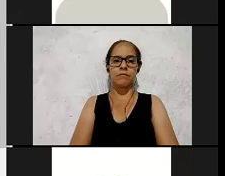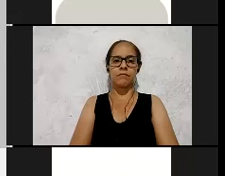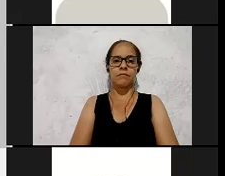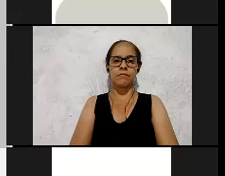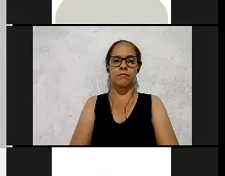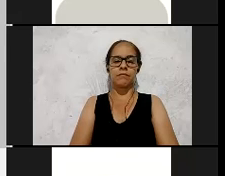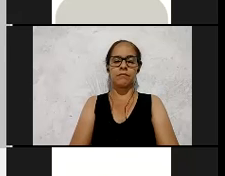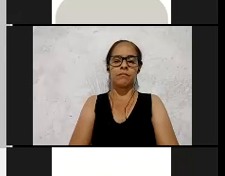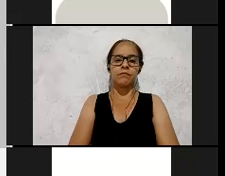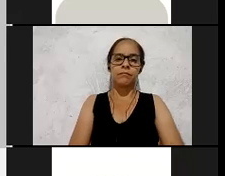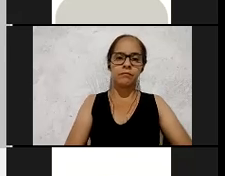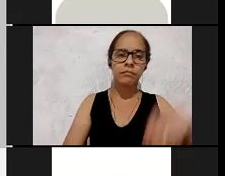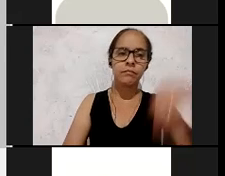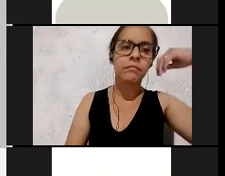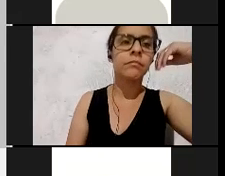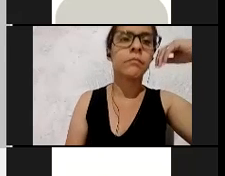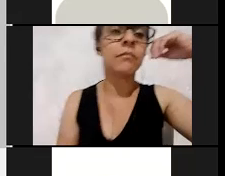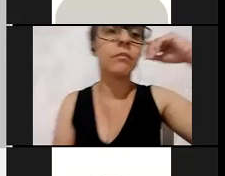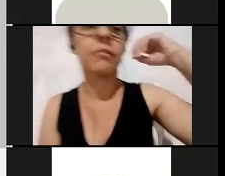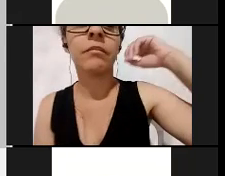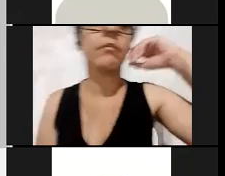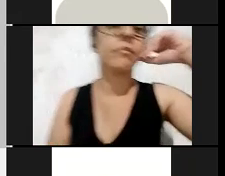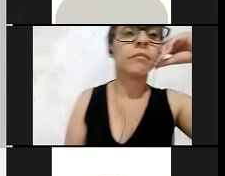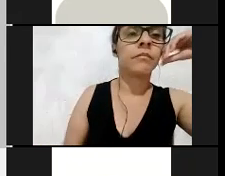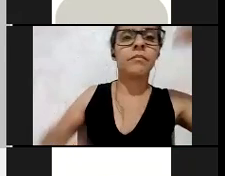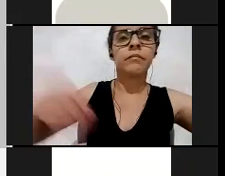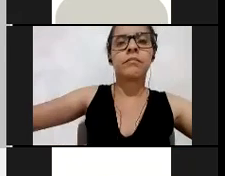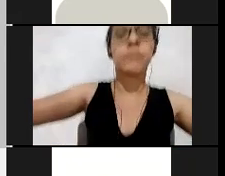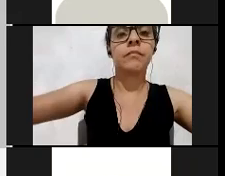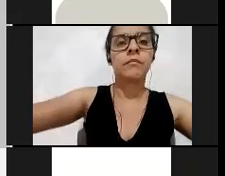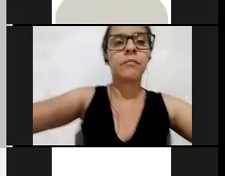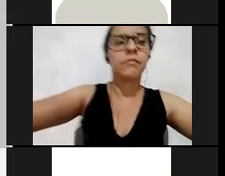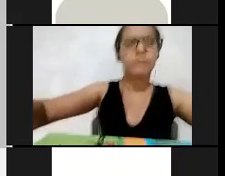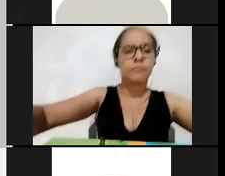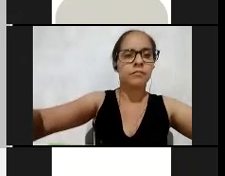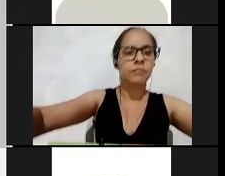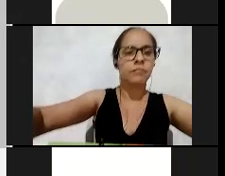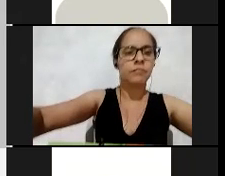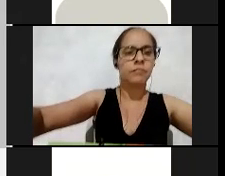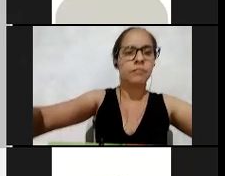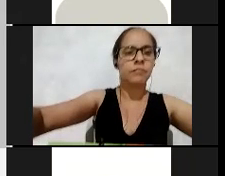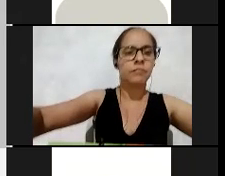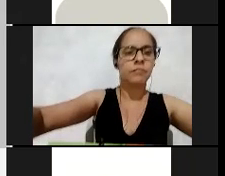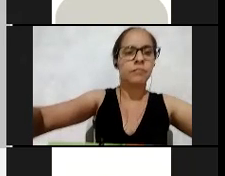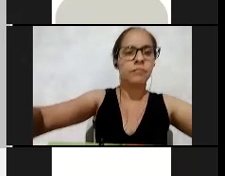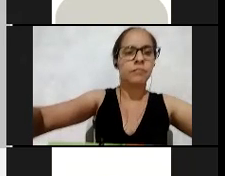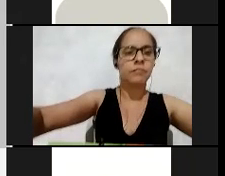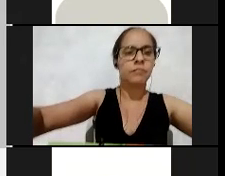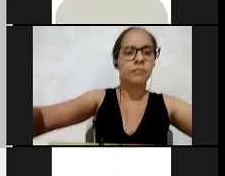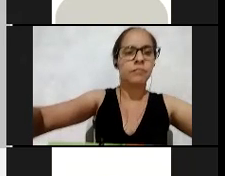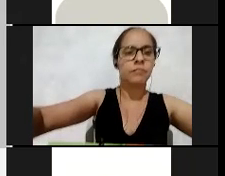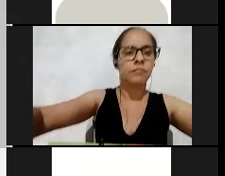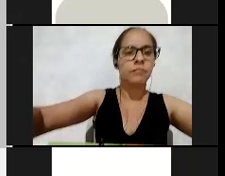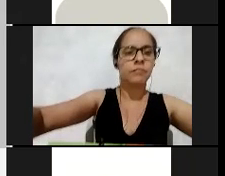tecnologias nos espaços escolares impõe sobre a escola um grande desafio.